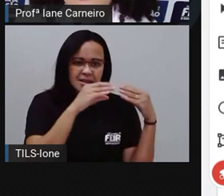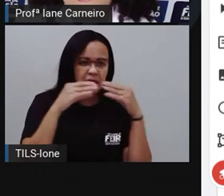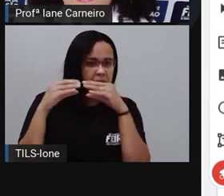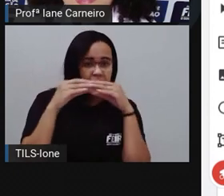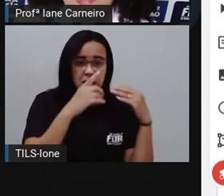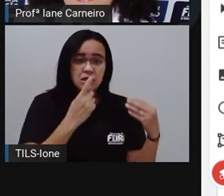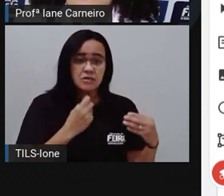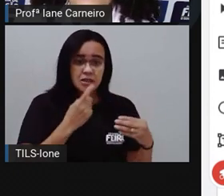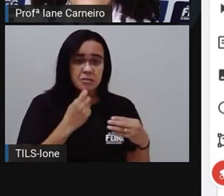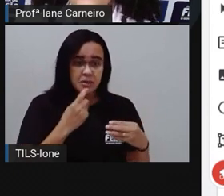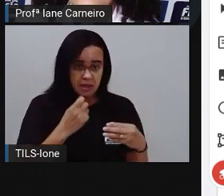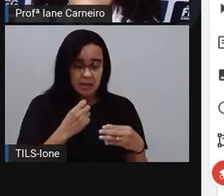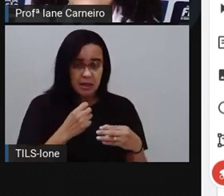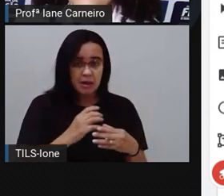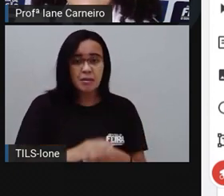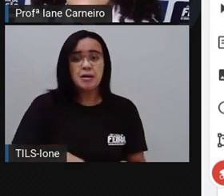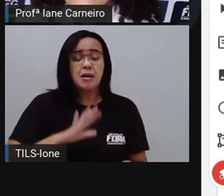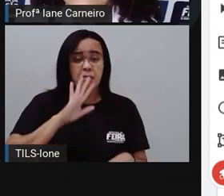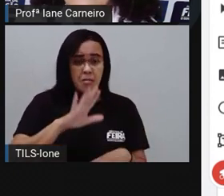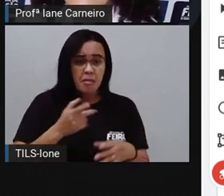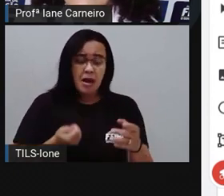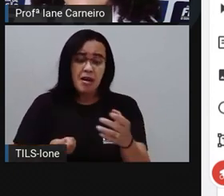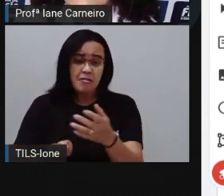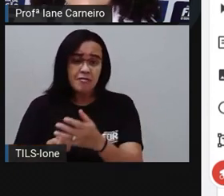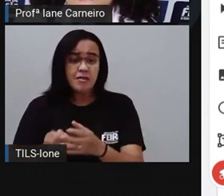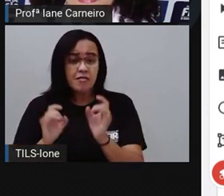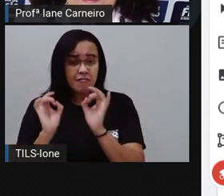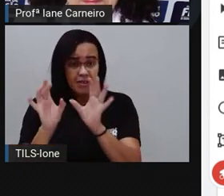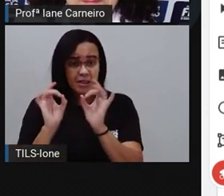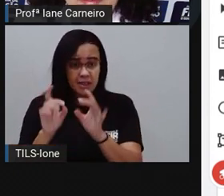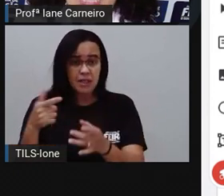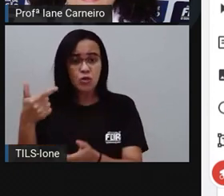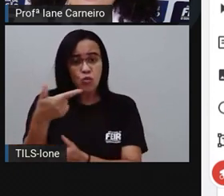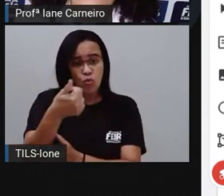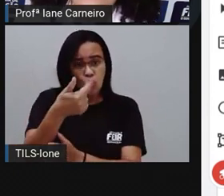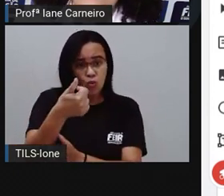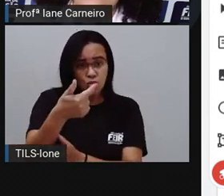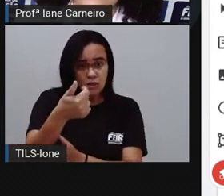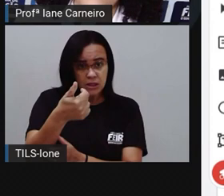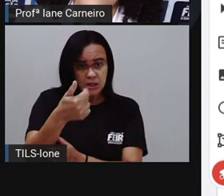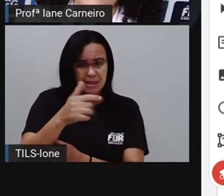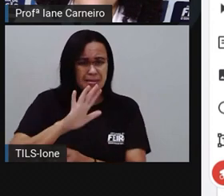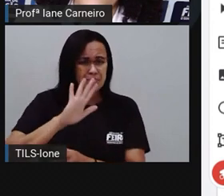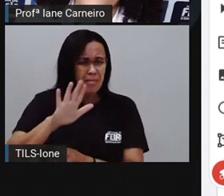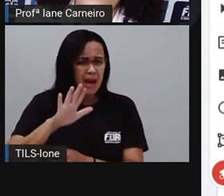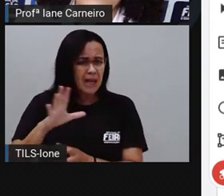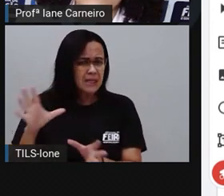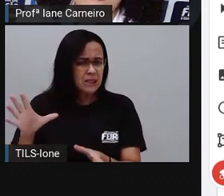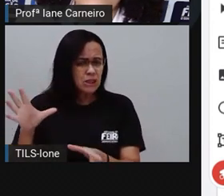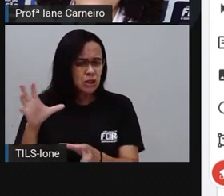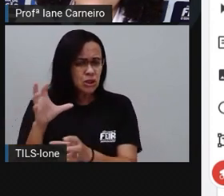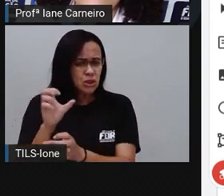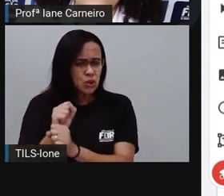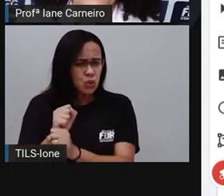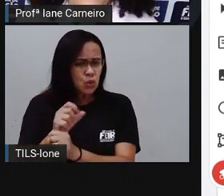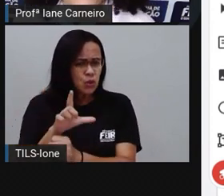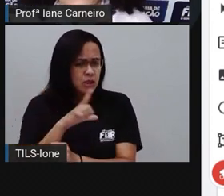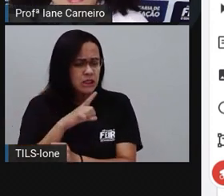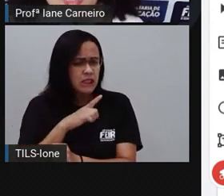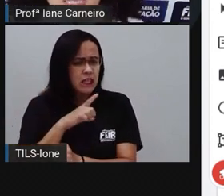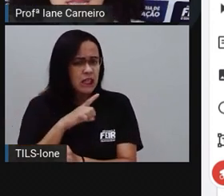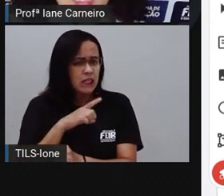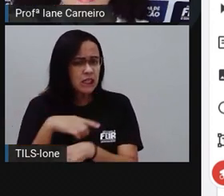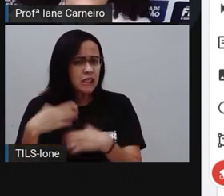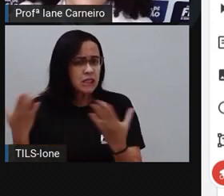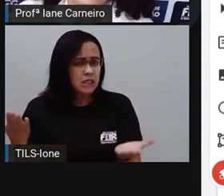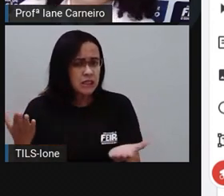melancias. Quantas ainda ele tem? Então aqui foi o total que ele tinha para vender,